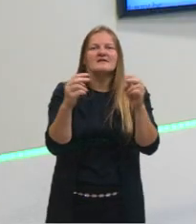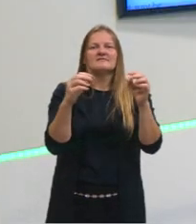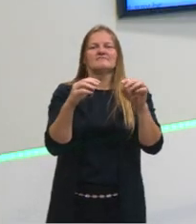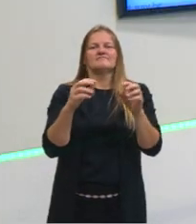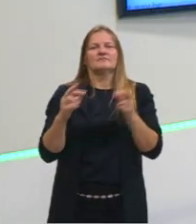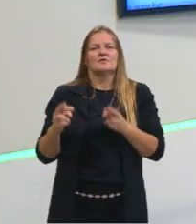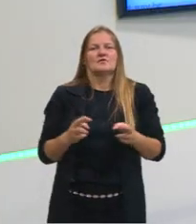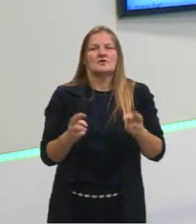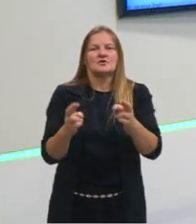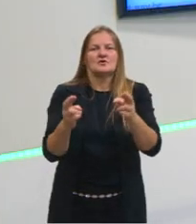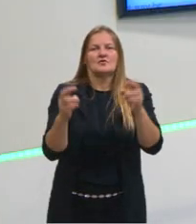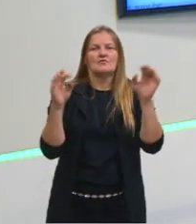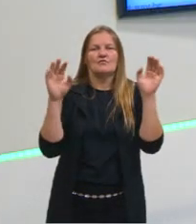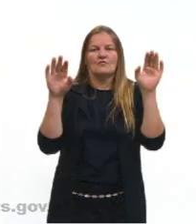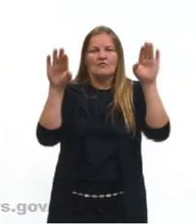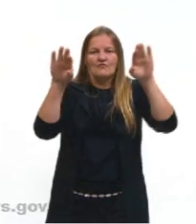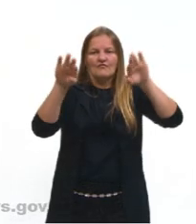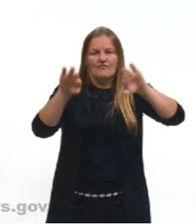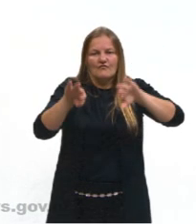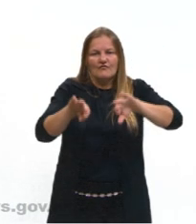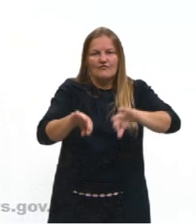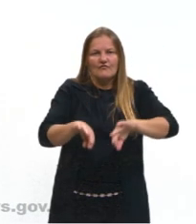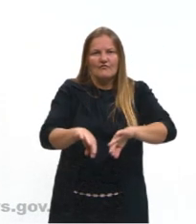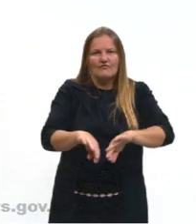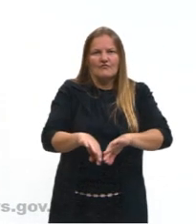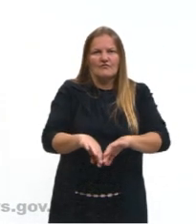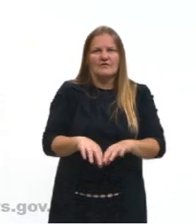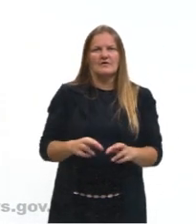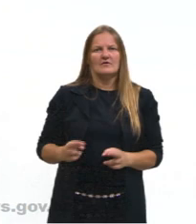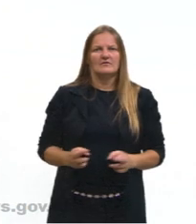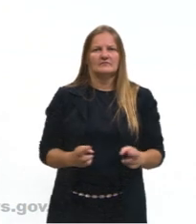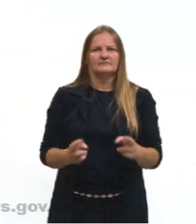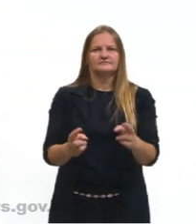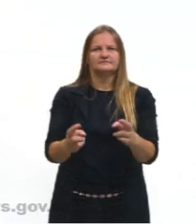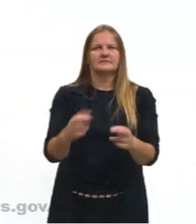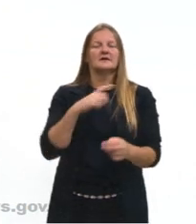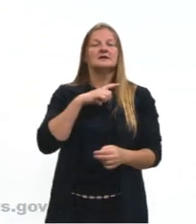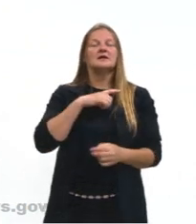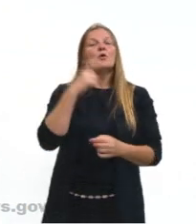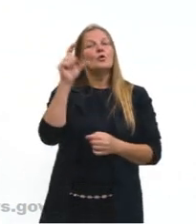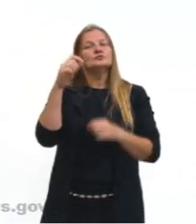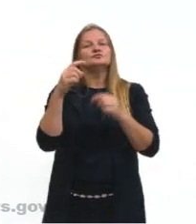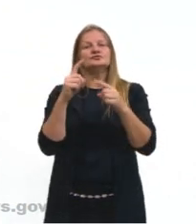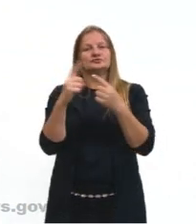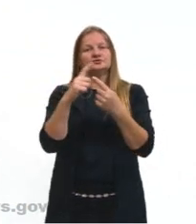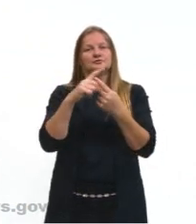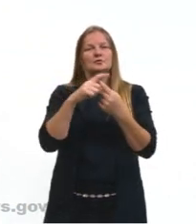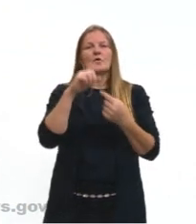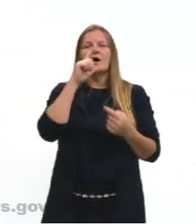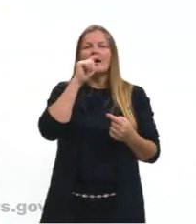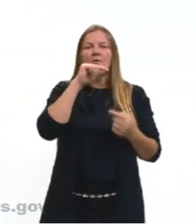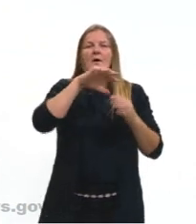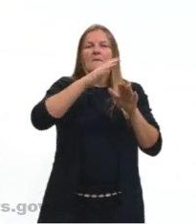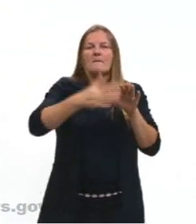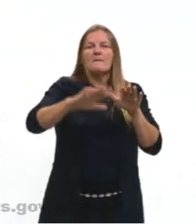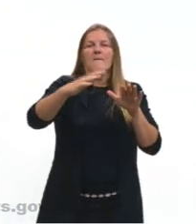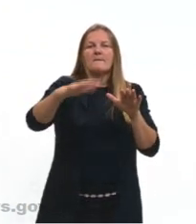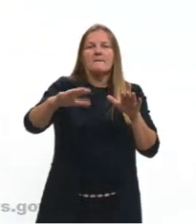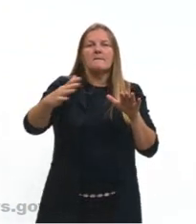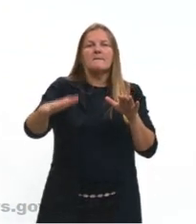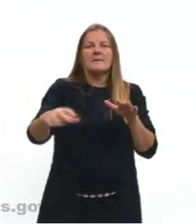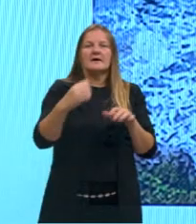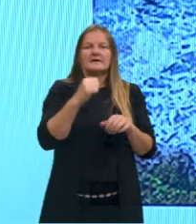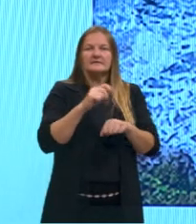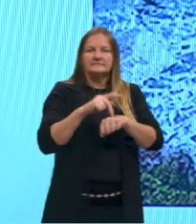do rio do Flúvio, né? Que são os rios. Já a erosão marinha é causada pelo, então, desgaste das rochas aí,